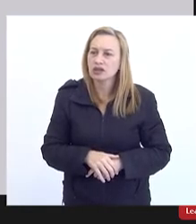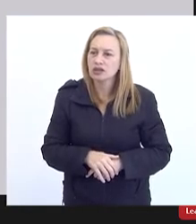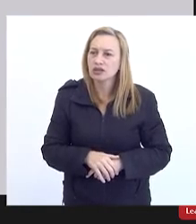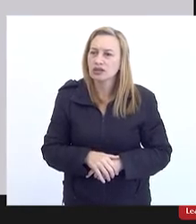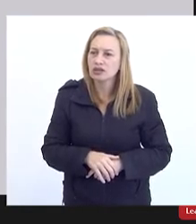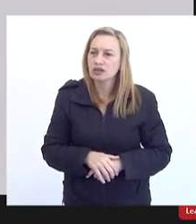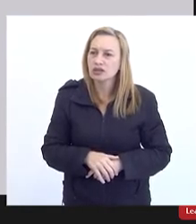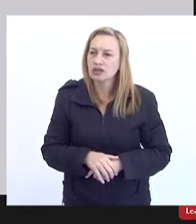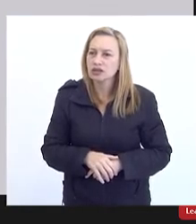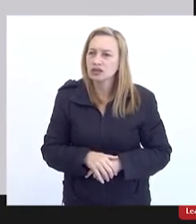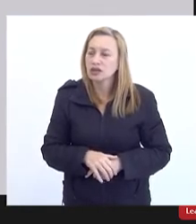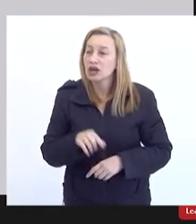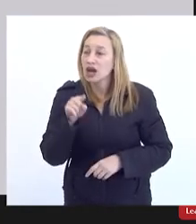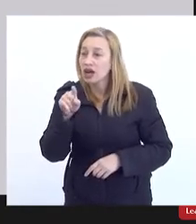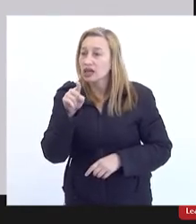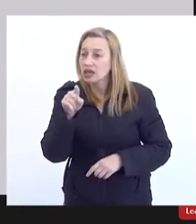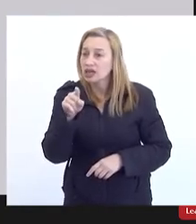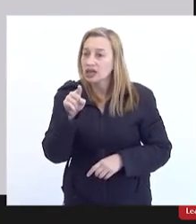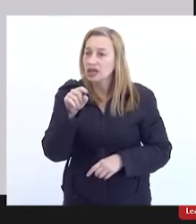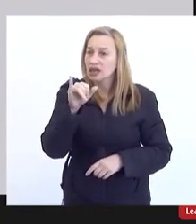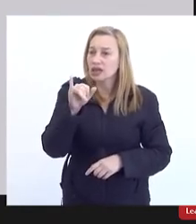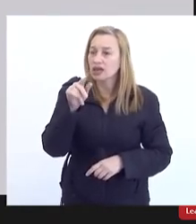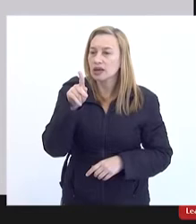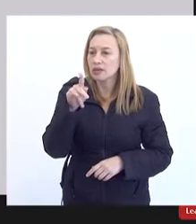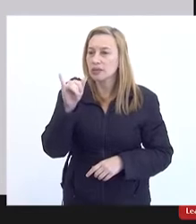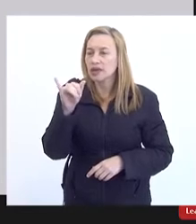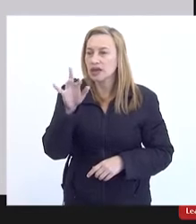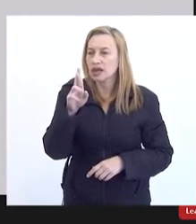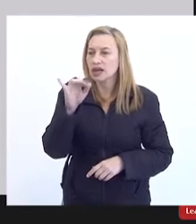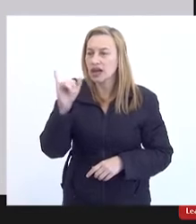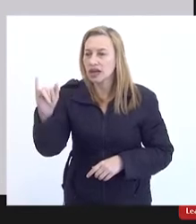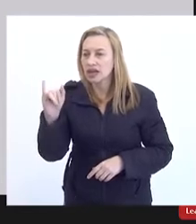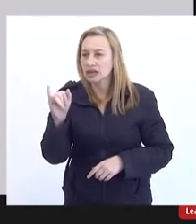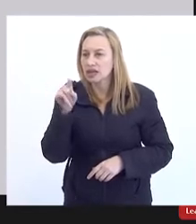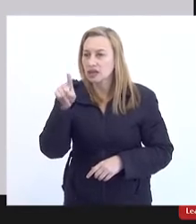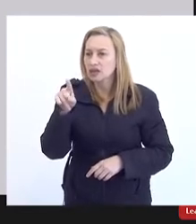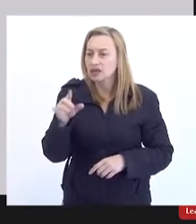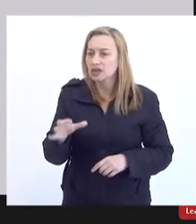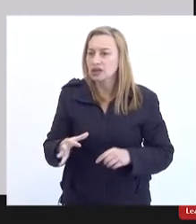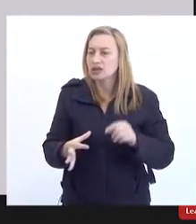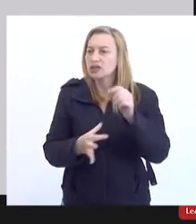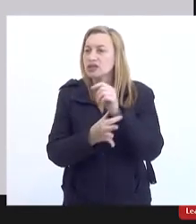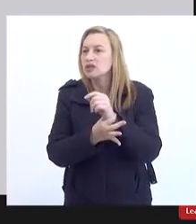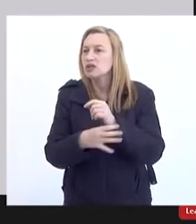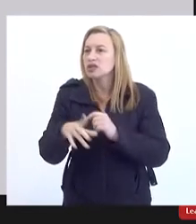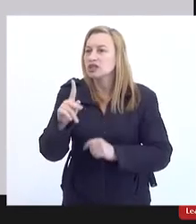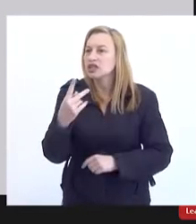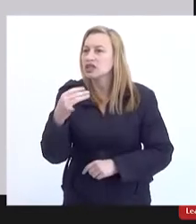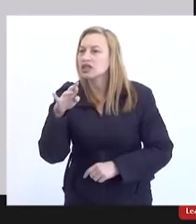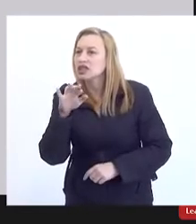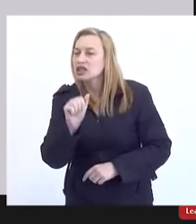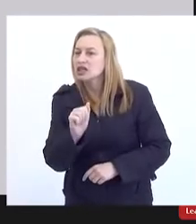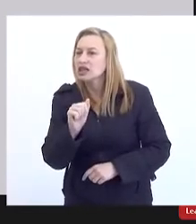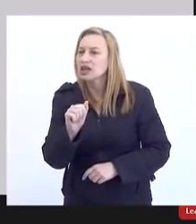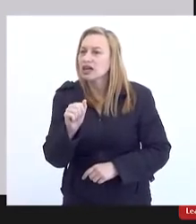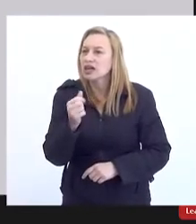municípios, por exemplo... Aqui eu cliquei em Piraí. O índice de segurança hídrica de Piraí é baixa.